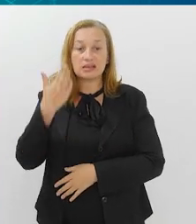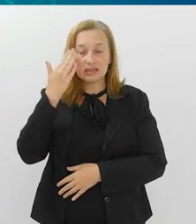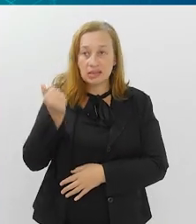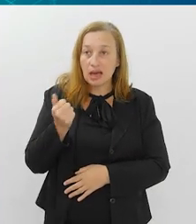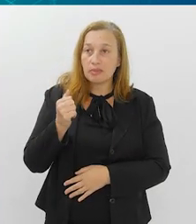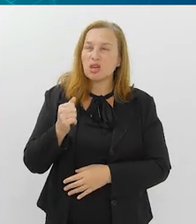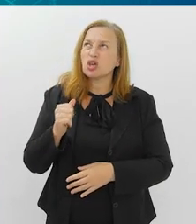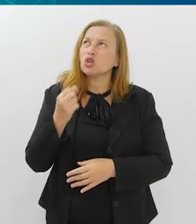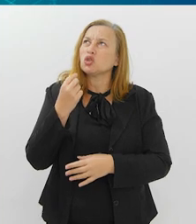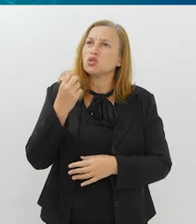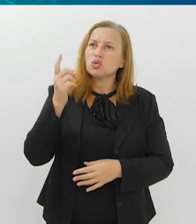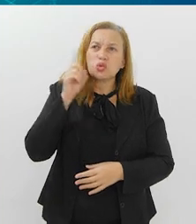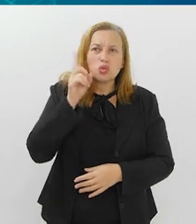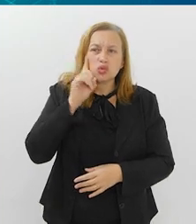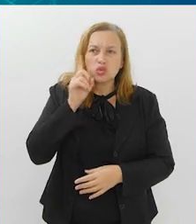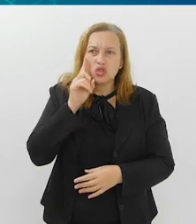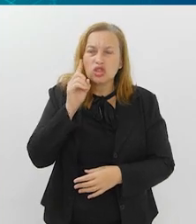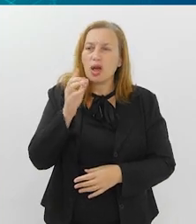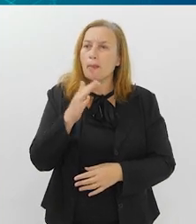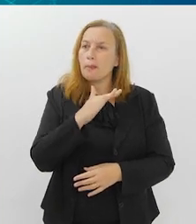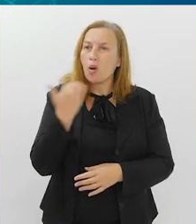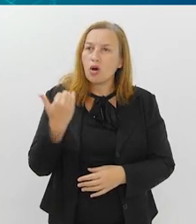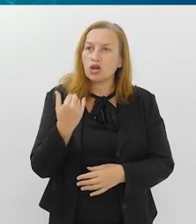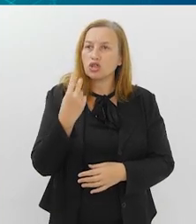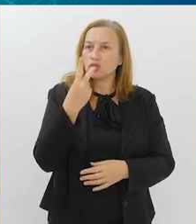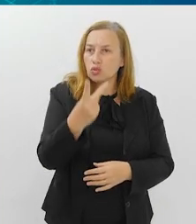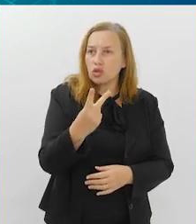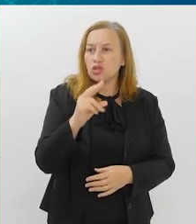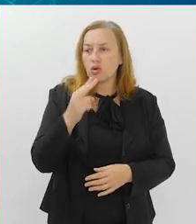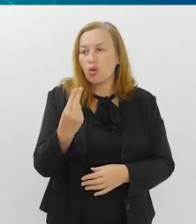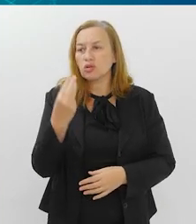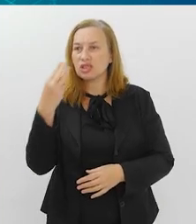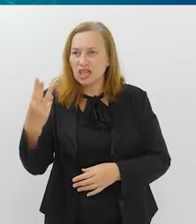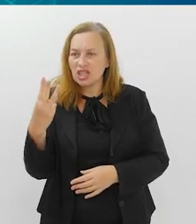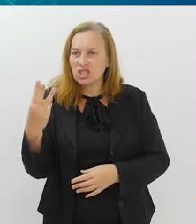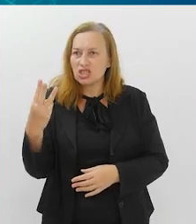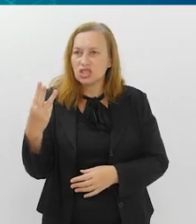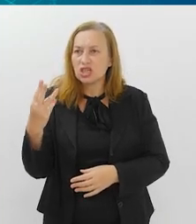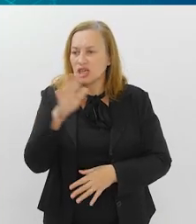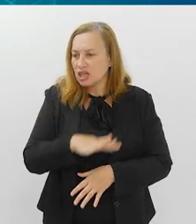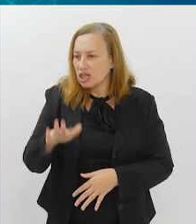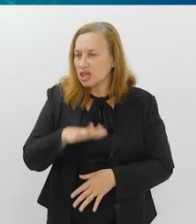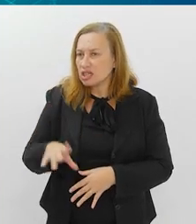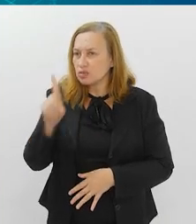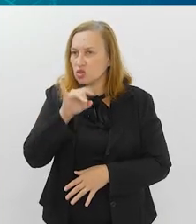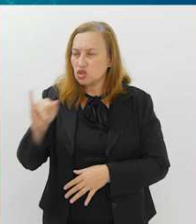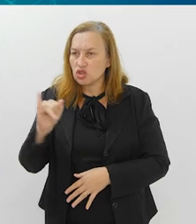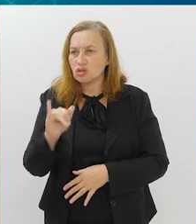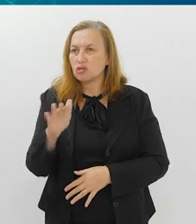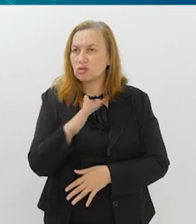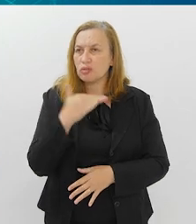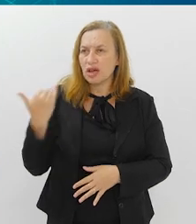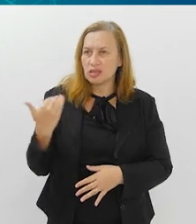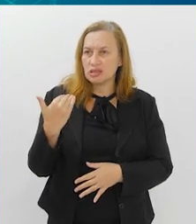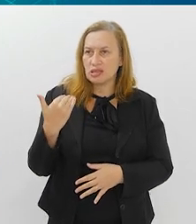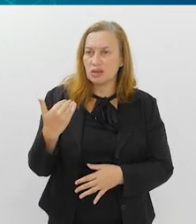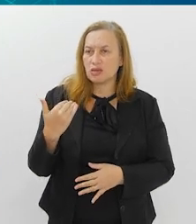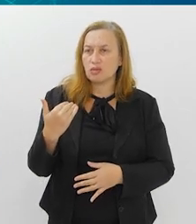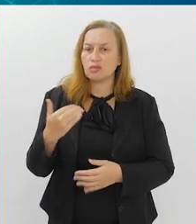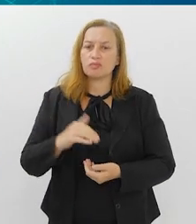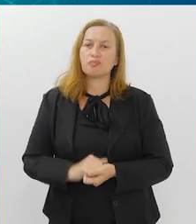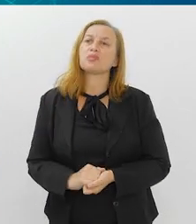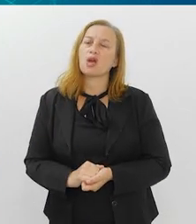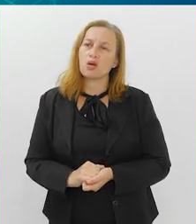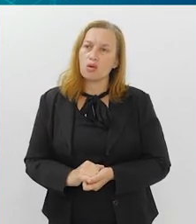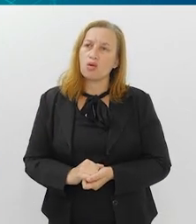que eu, todo dia acho que morrem duas ou três crianças por dia no Brasil por COVID e suas complicações. Ainda morrem.